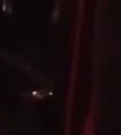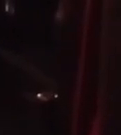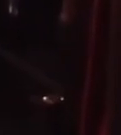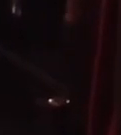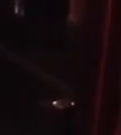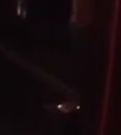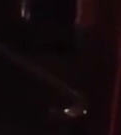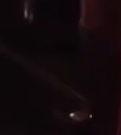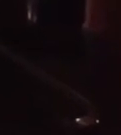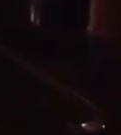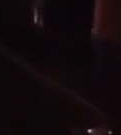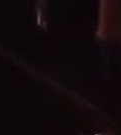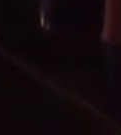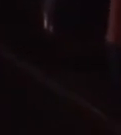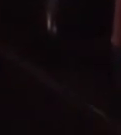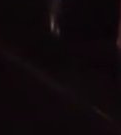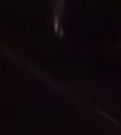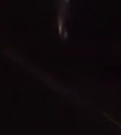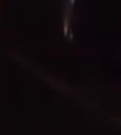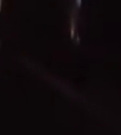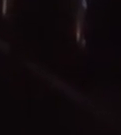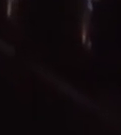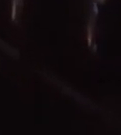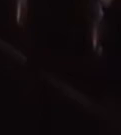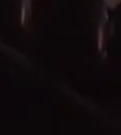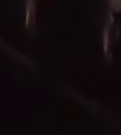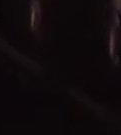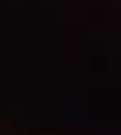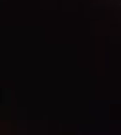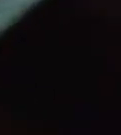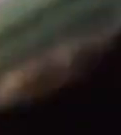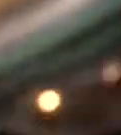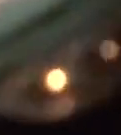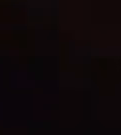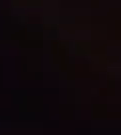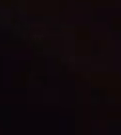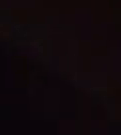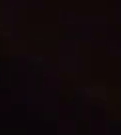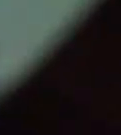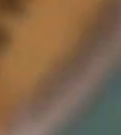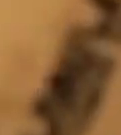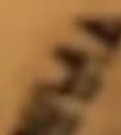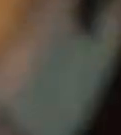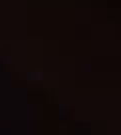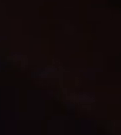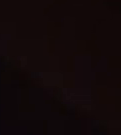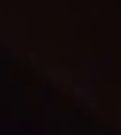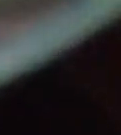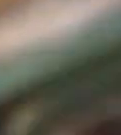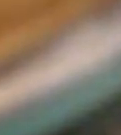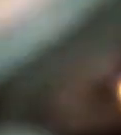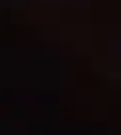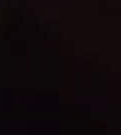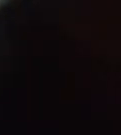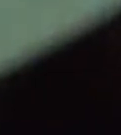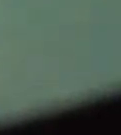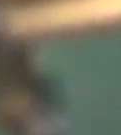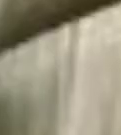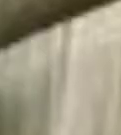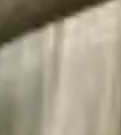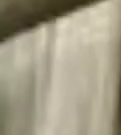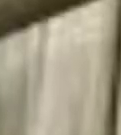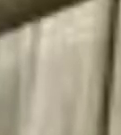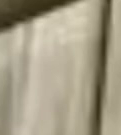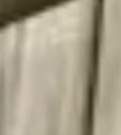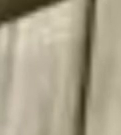De punhão na mão Masticava a mão Se a briga acabava Se o povo gritasse E gritando razão Me dizesse Cabo